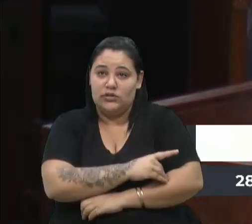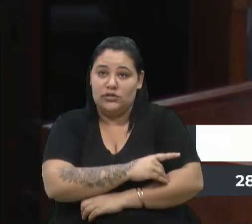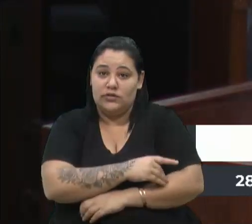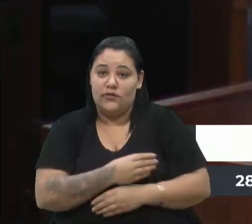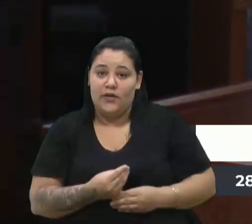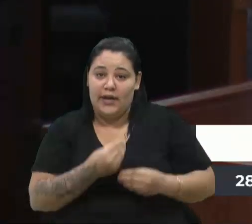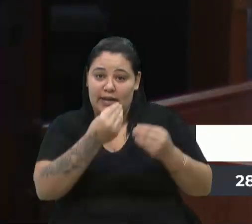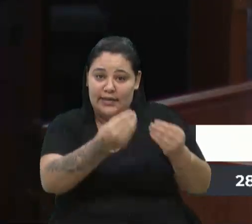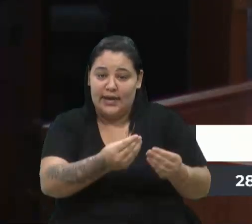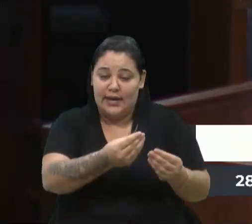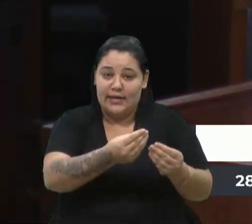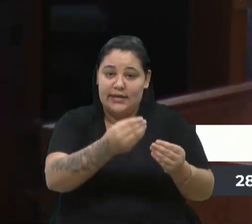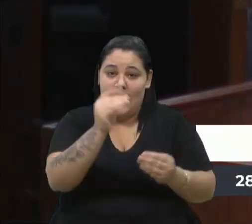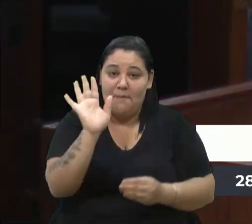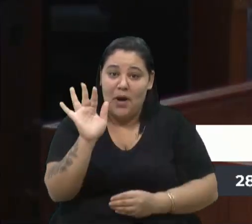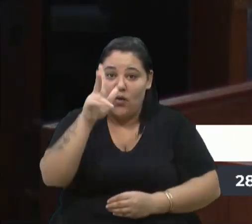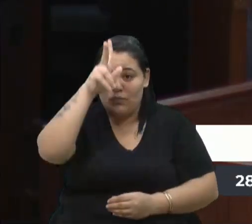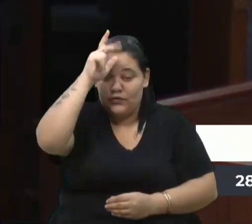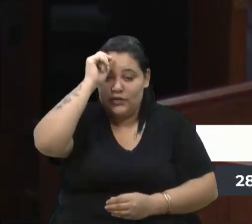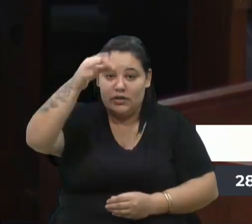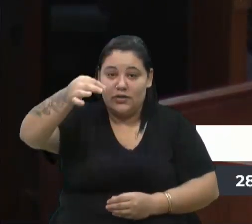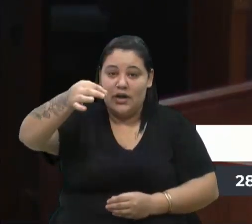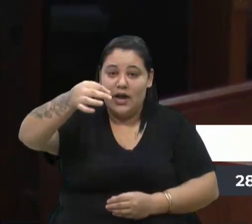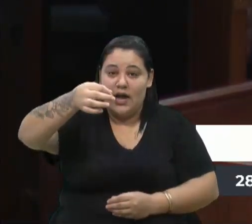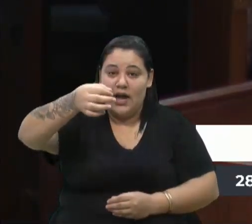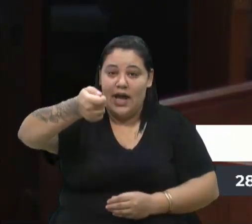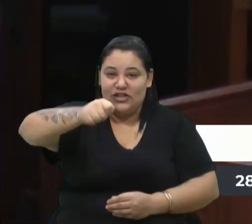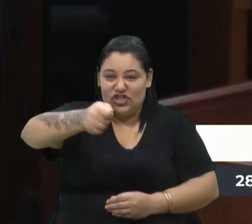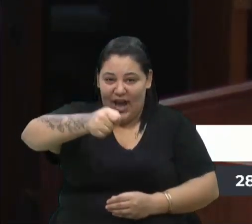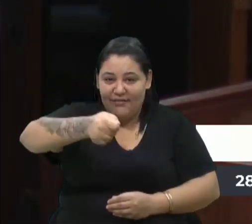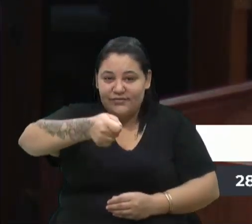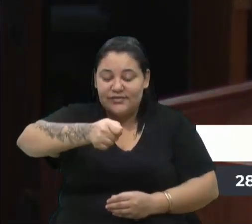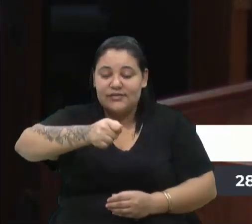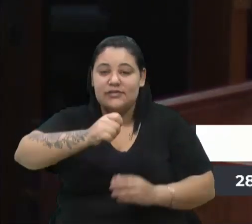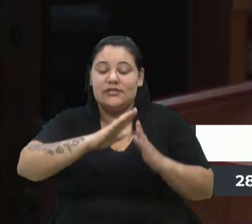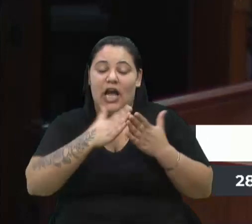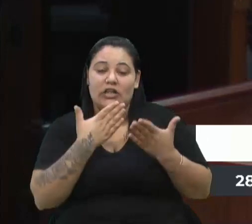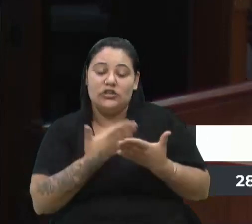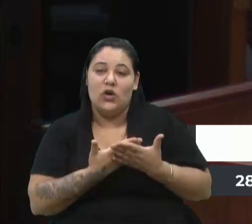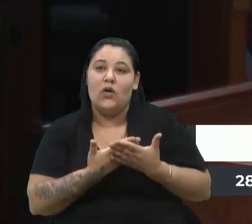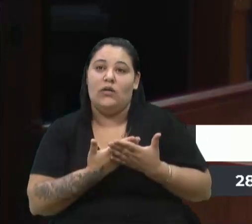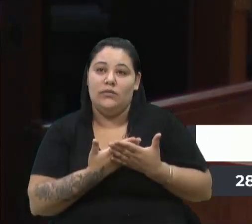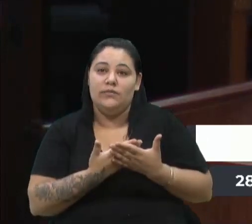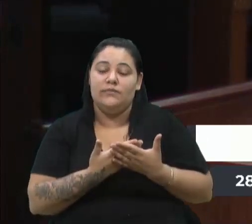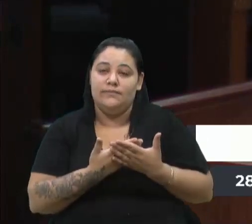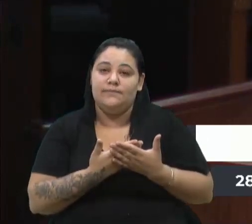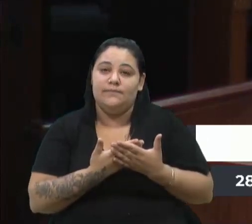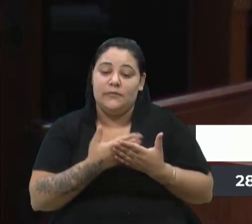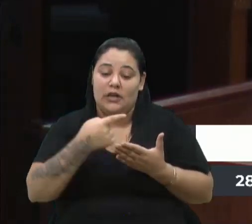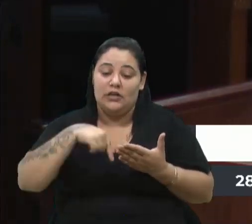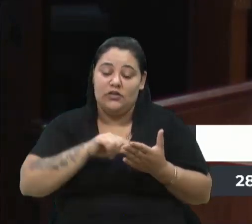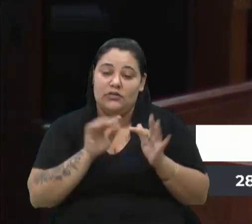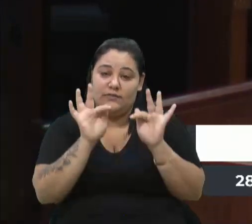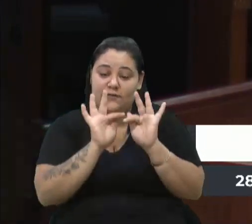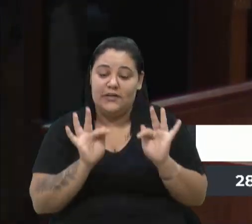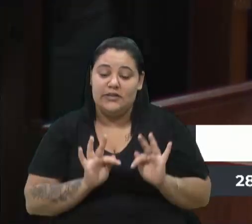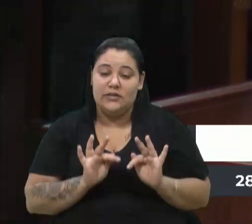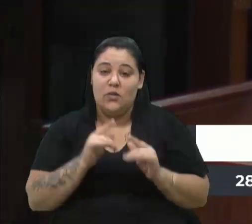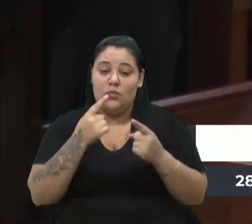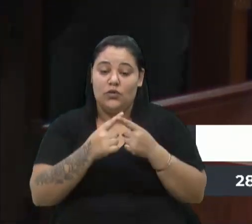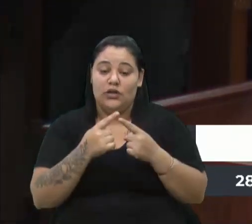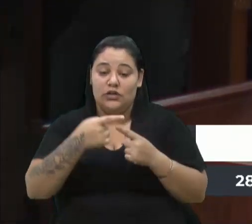prefeito a chave da escola, do Fantinello e a gente fica feliz porque nós precisamos aqui no nosso município das